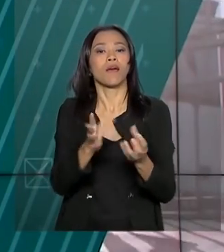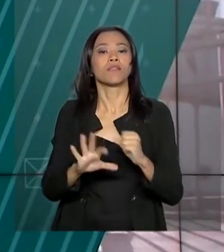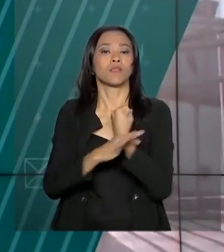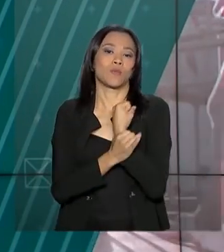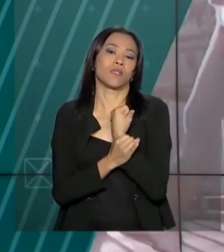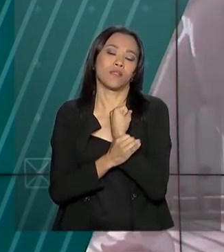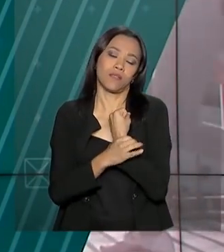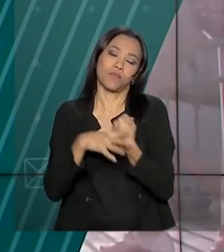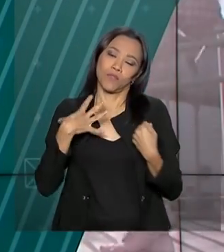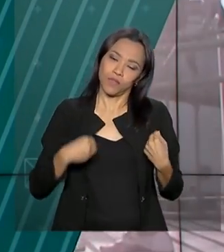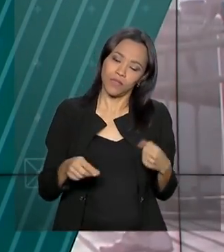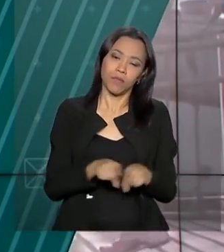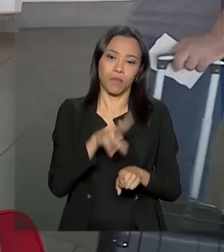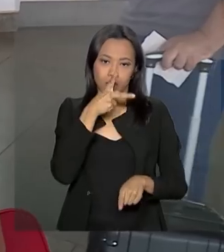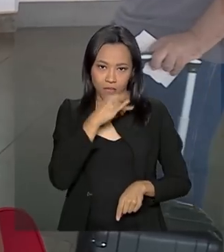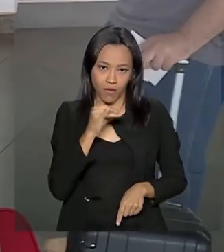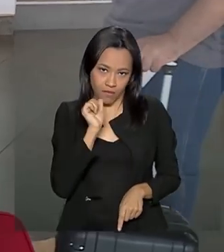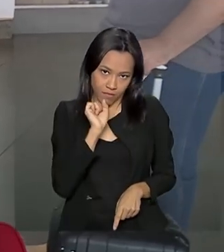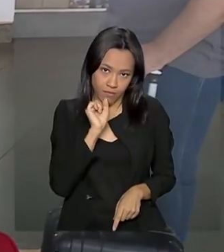filhos e aos pais.